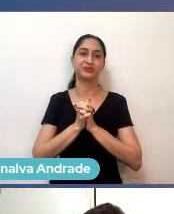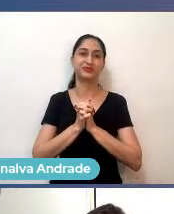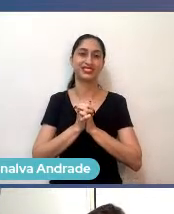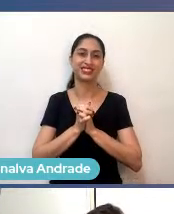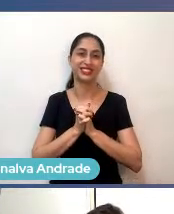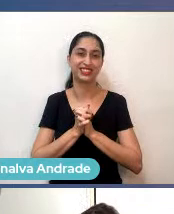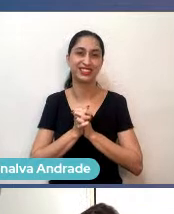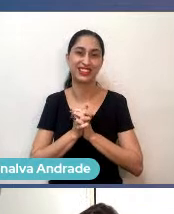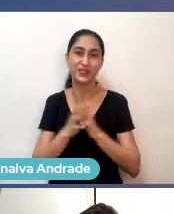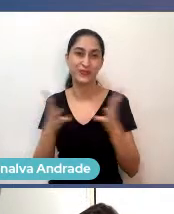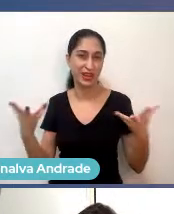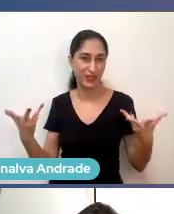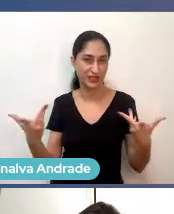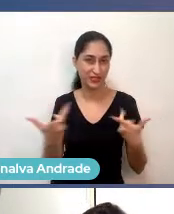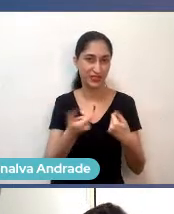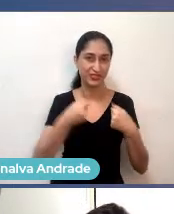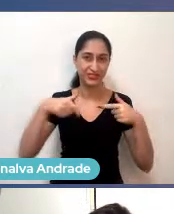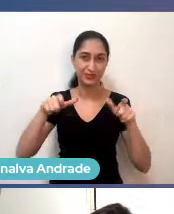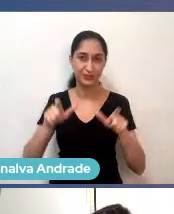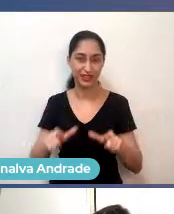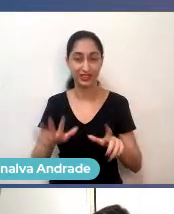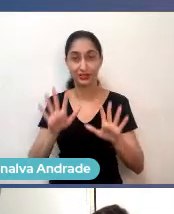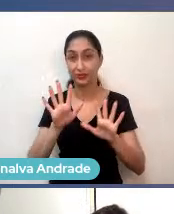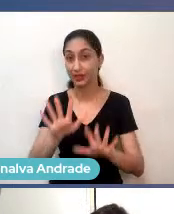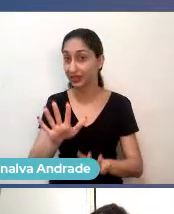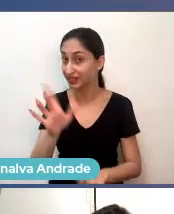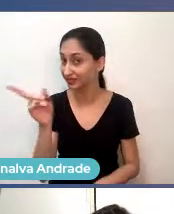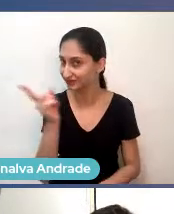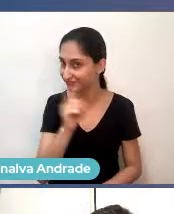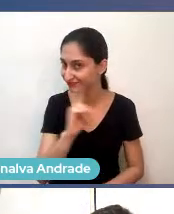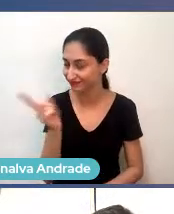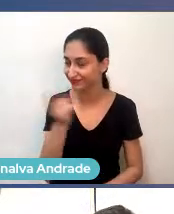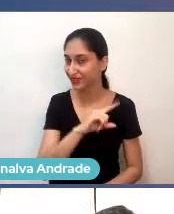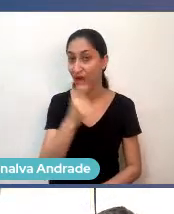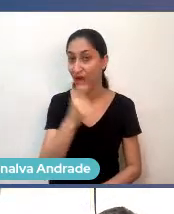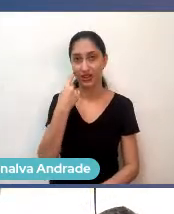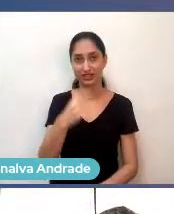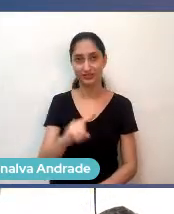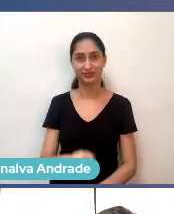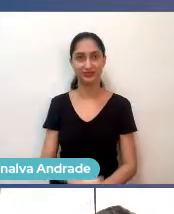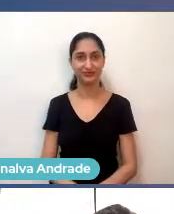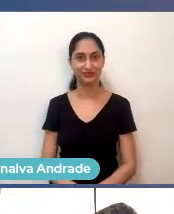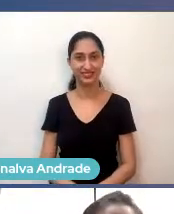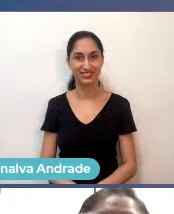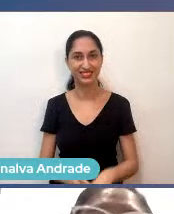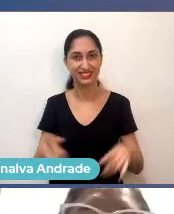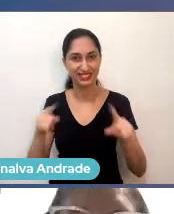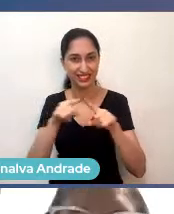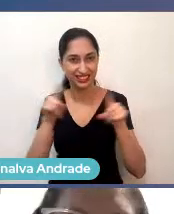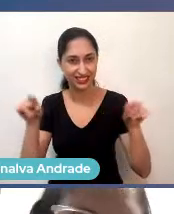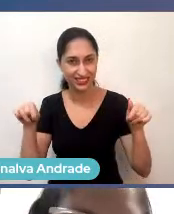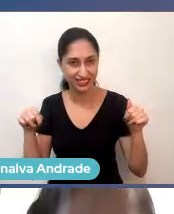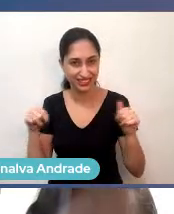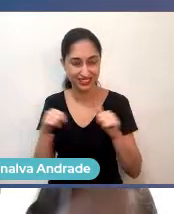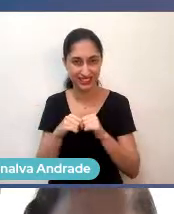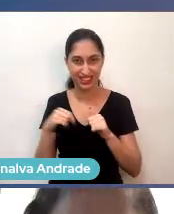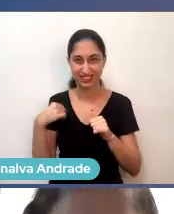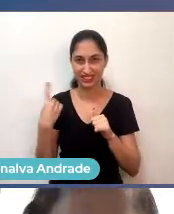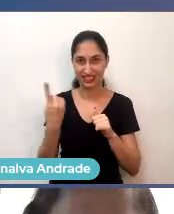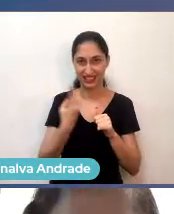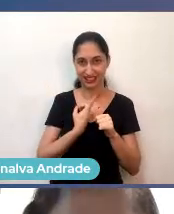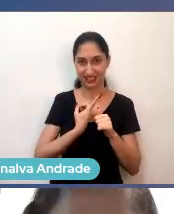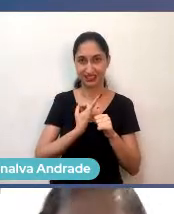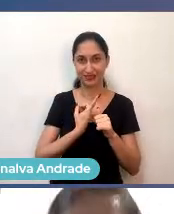lindo, maravilhoso, só que não, isso aqui era a sala de reunião, então, acho que aqui era a área de